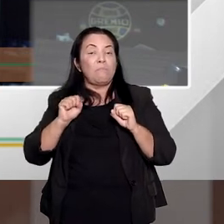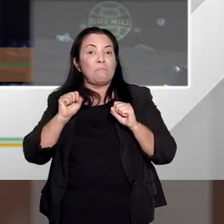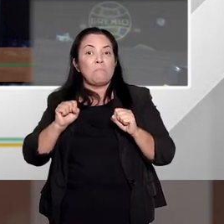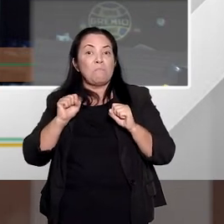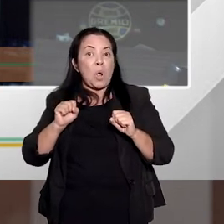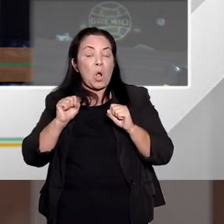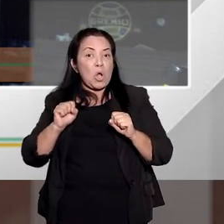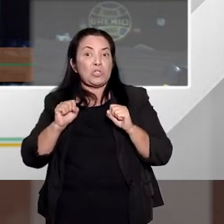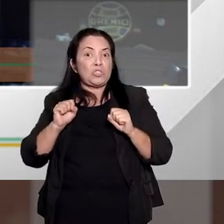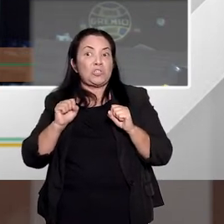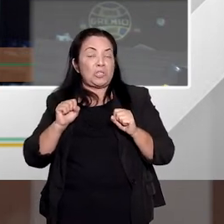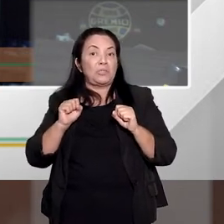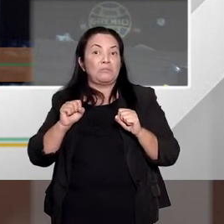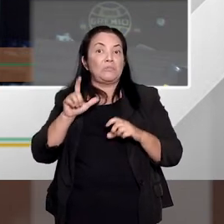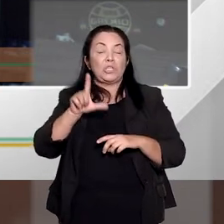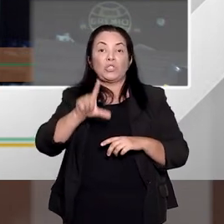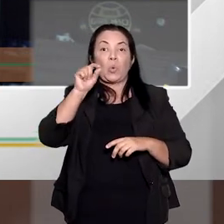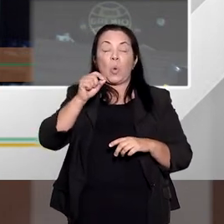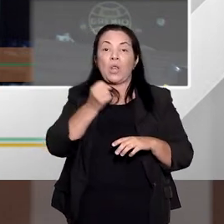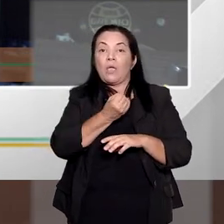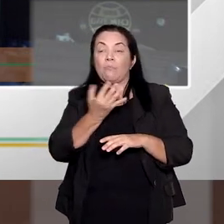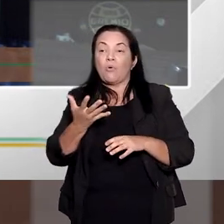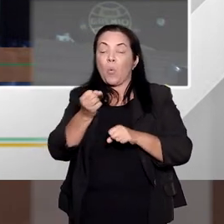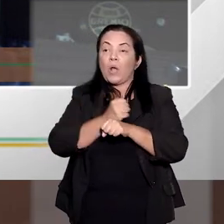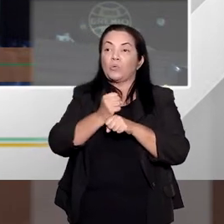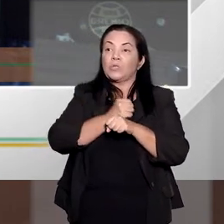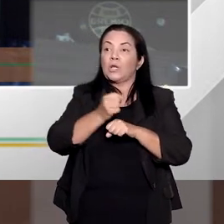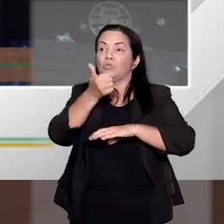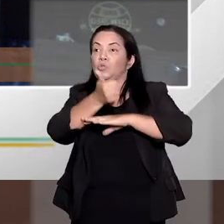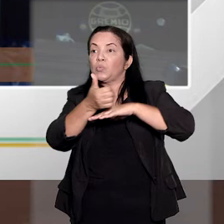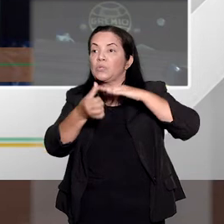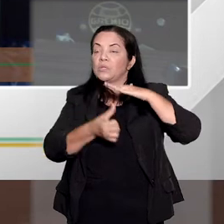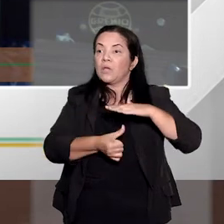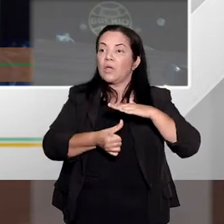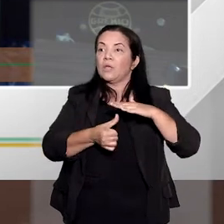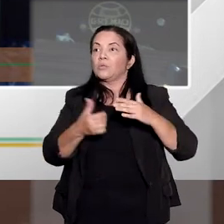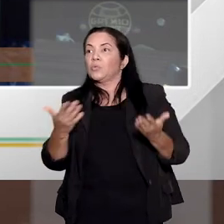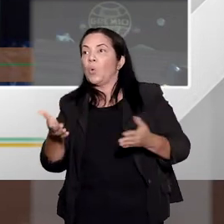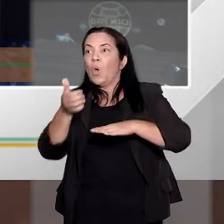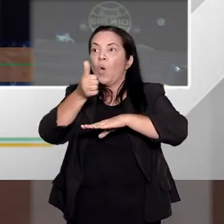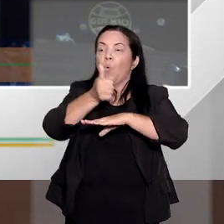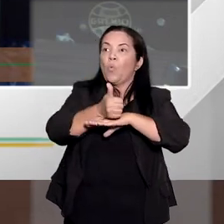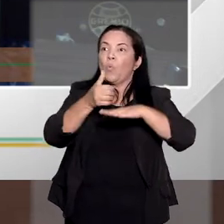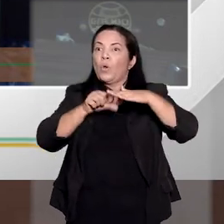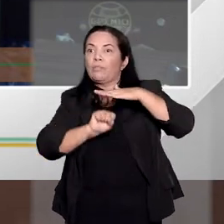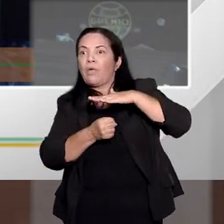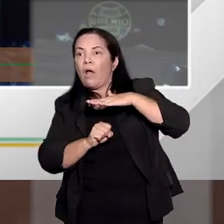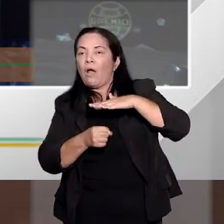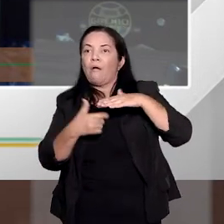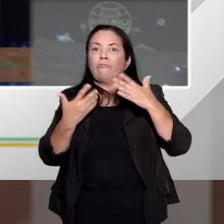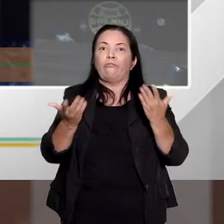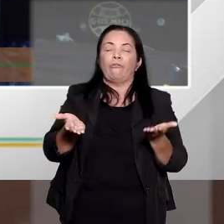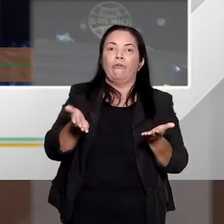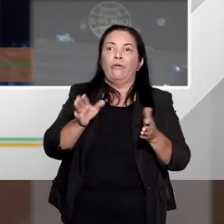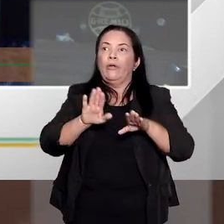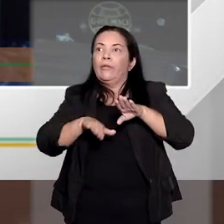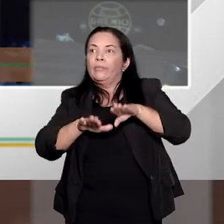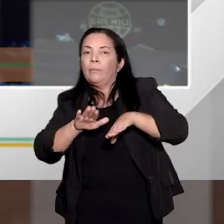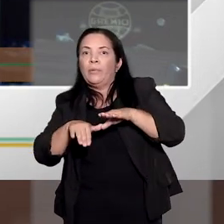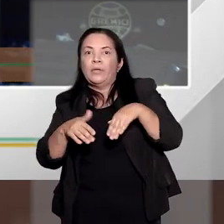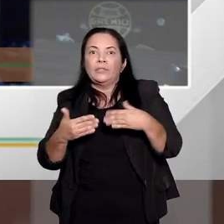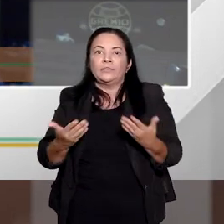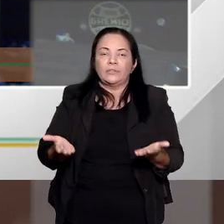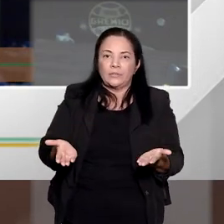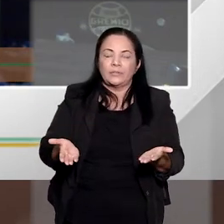em um sexto, por exemplo, para cada circunstância judiciais. Outras decisões falam em um oitavo sobre as circunstâncias judiciais. Ou